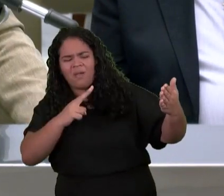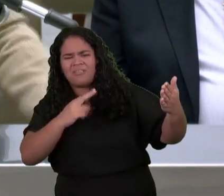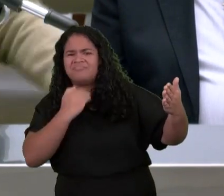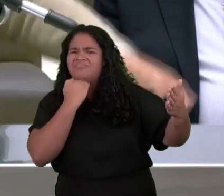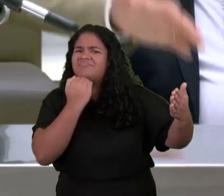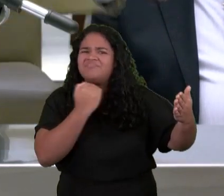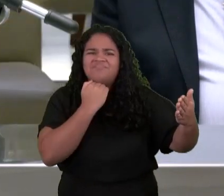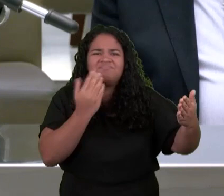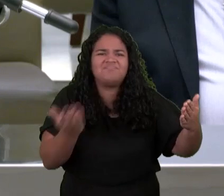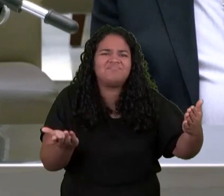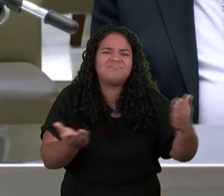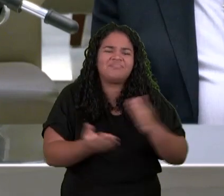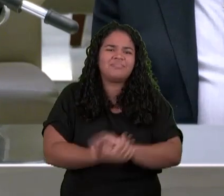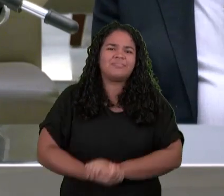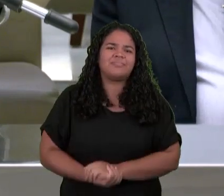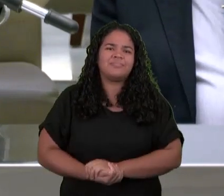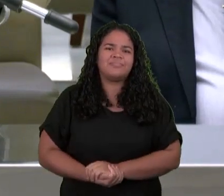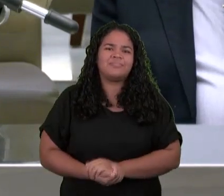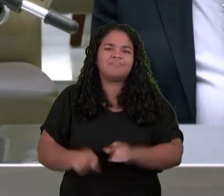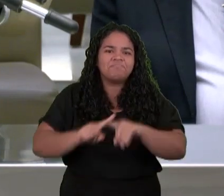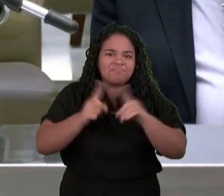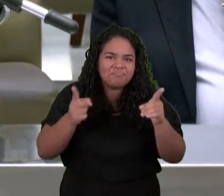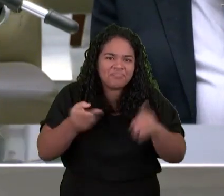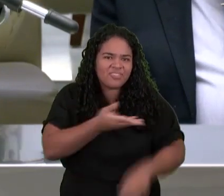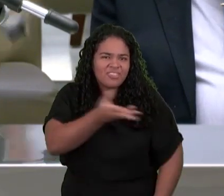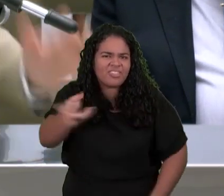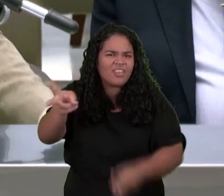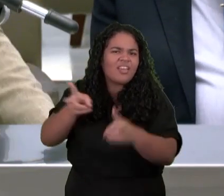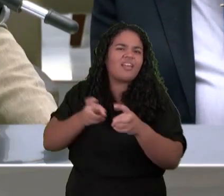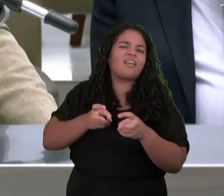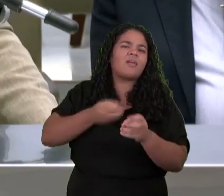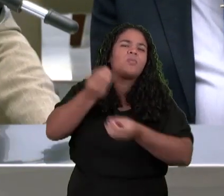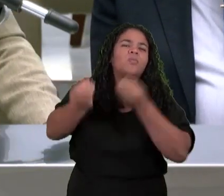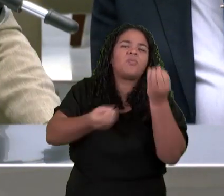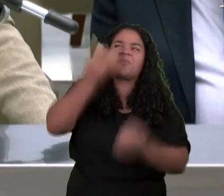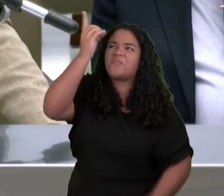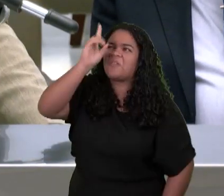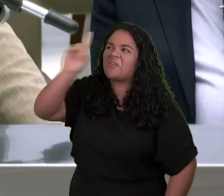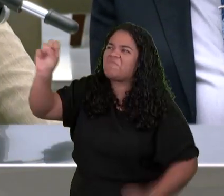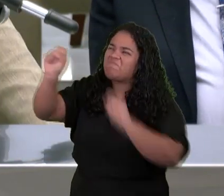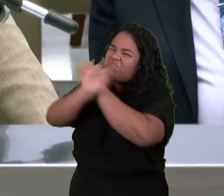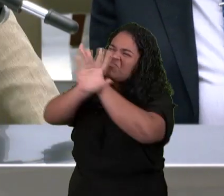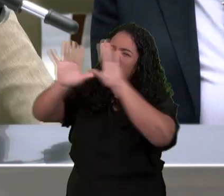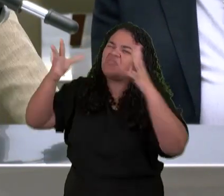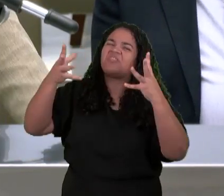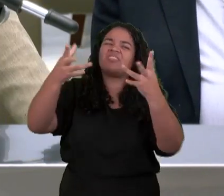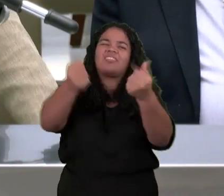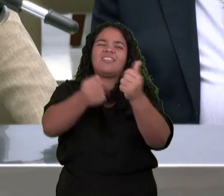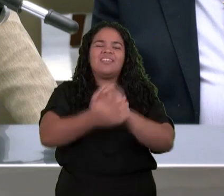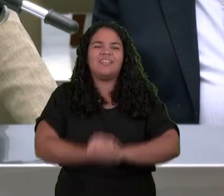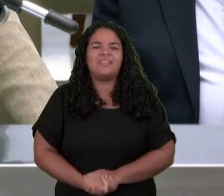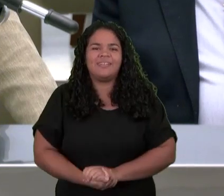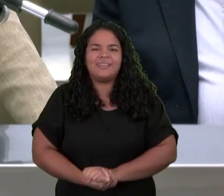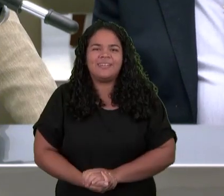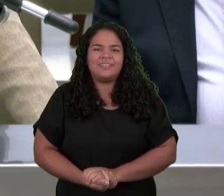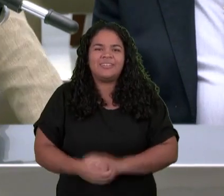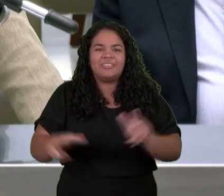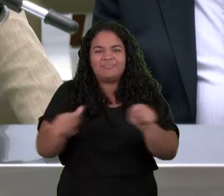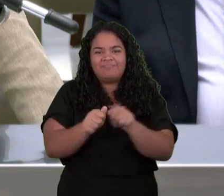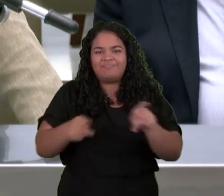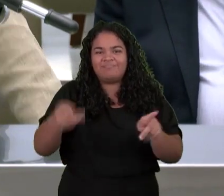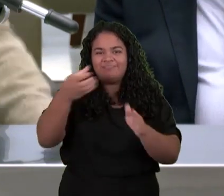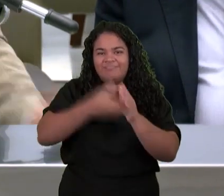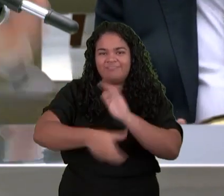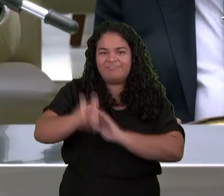Mas os Irmãos Vão perceber A glória De Deus Aqui Versículo De número 5